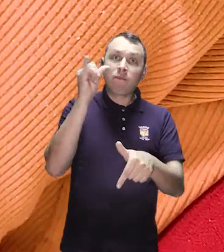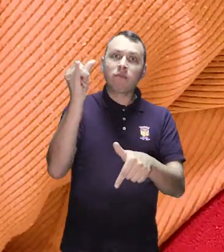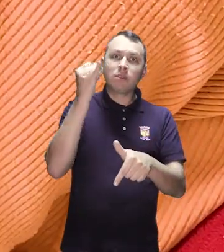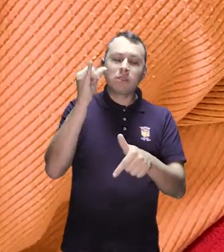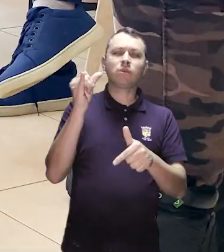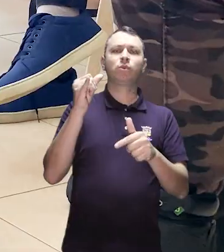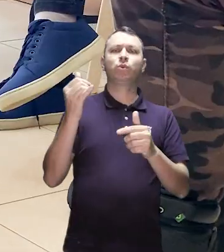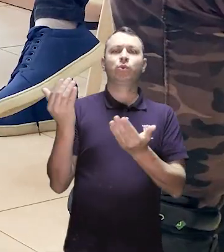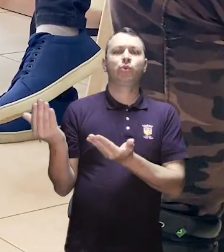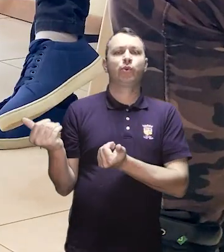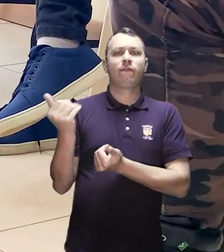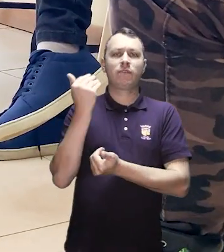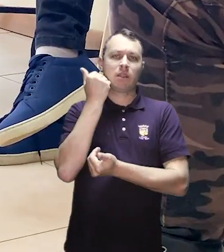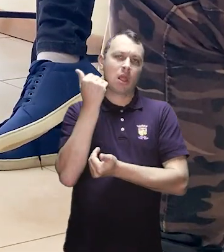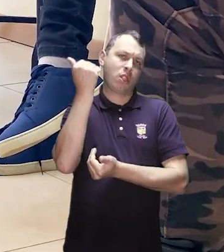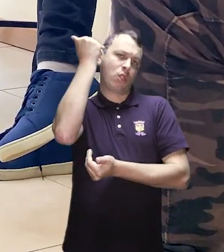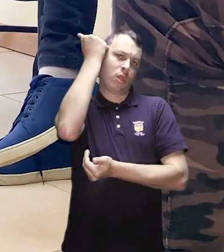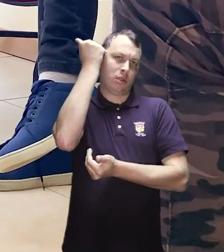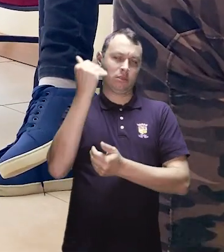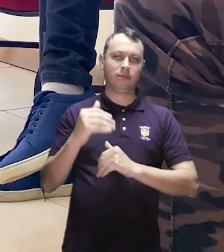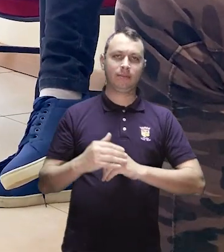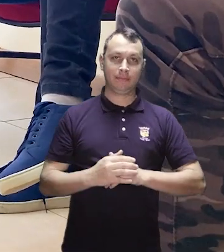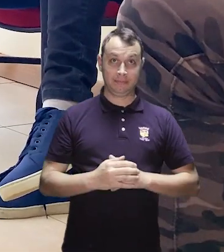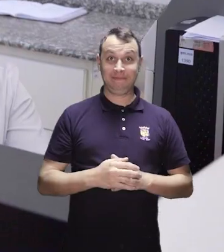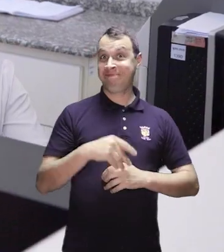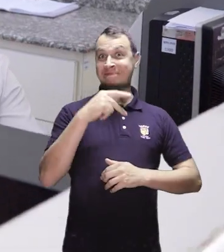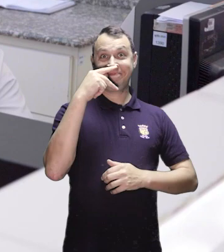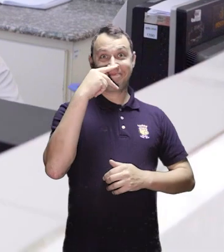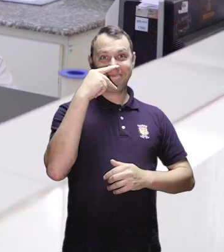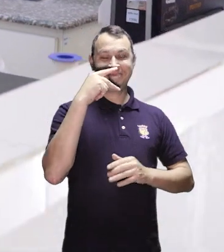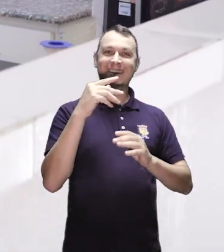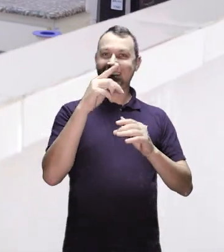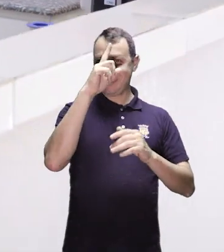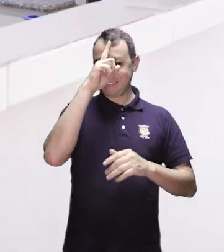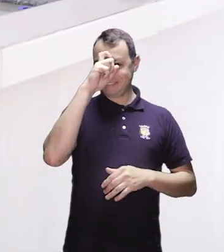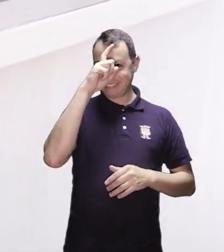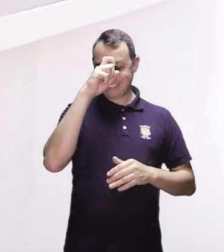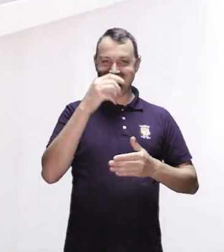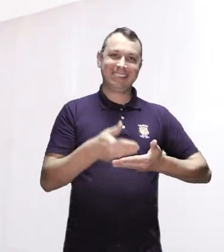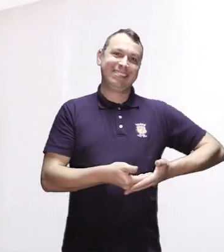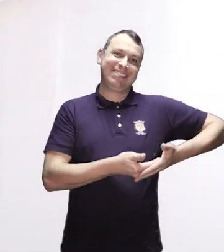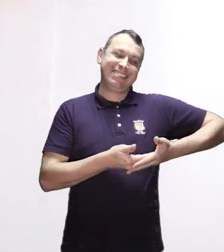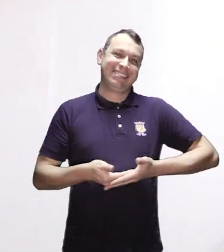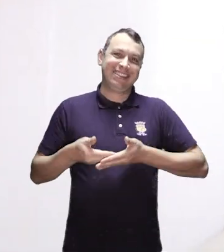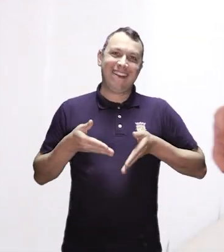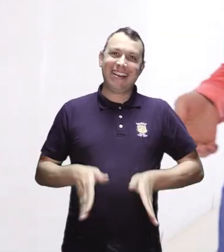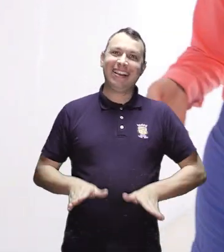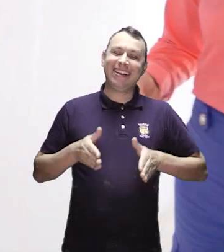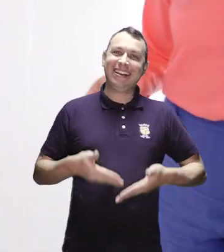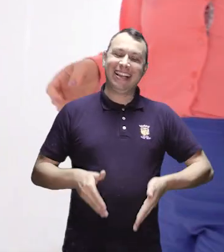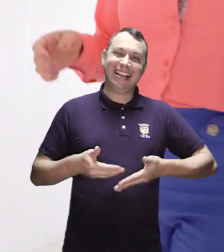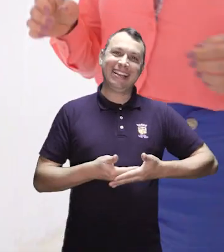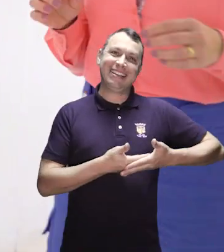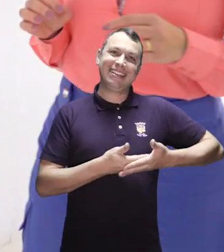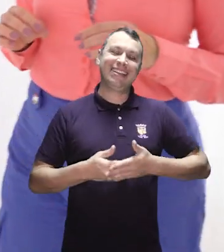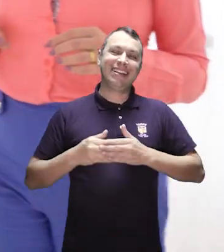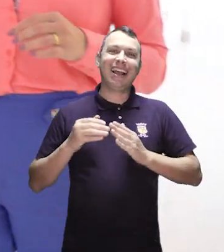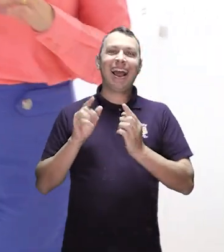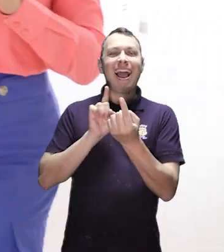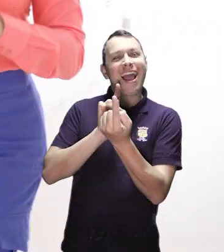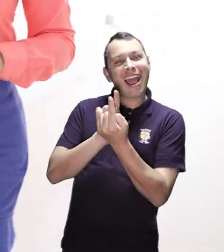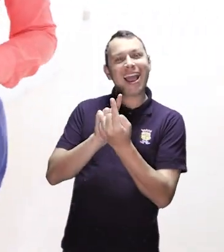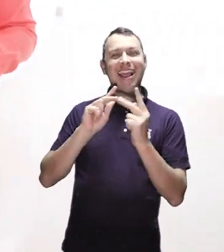ações de prevenção com jovens e adolescentes. Ah, e Pinhais tem um hospital em maternidade com